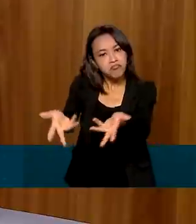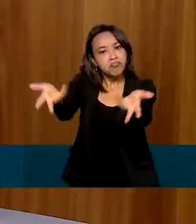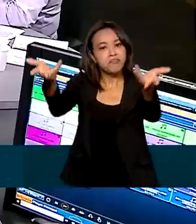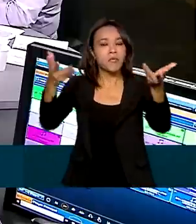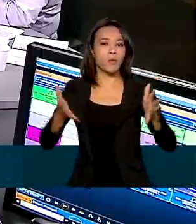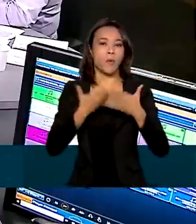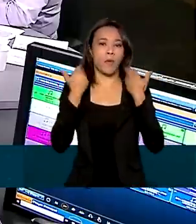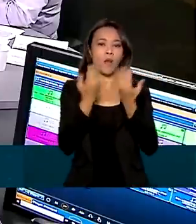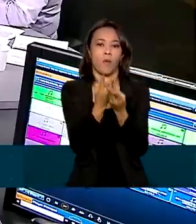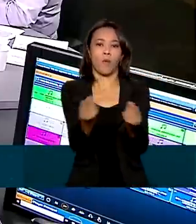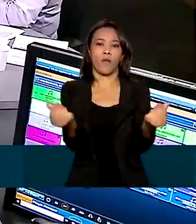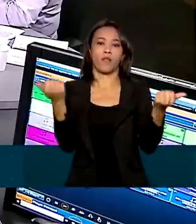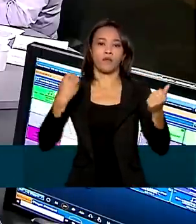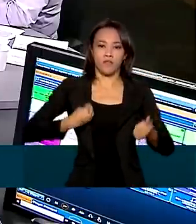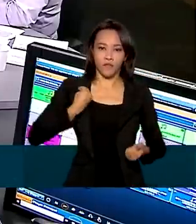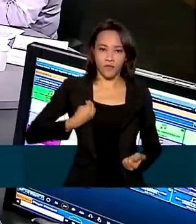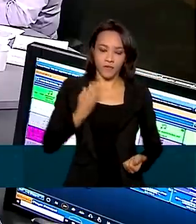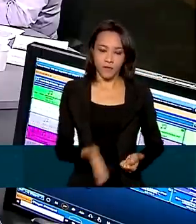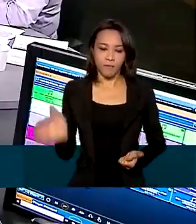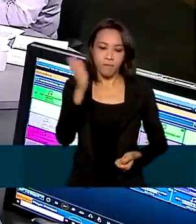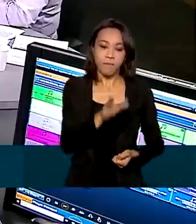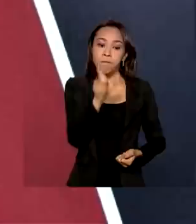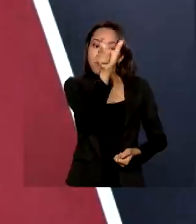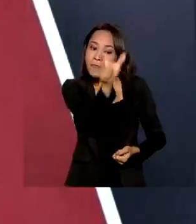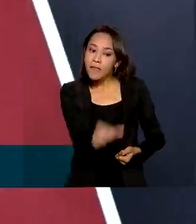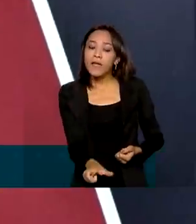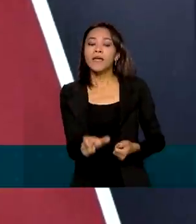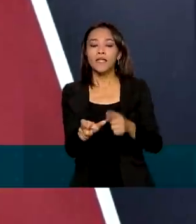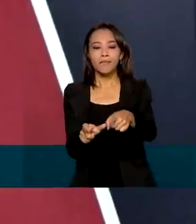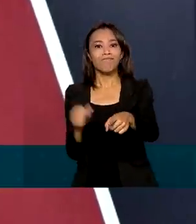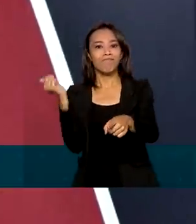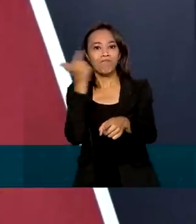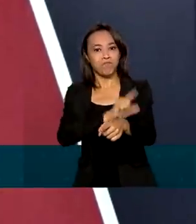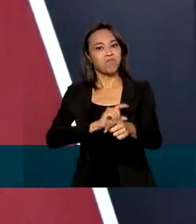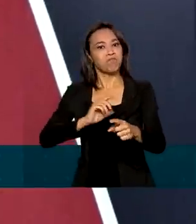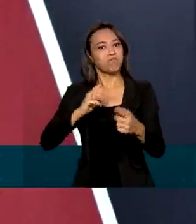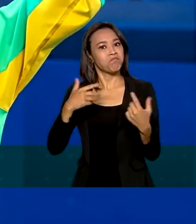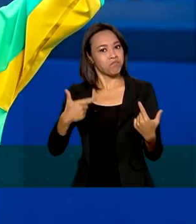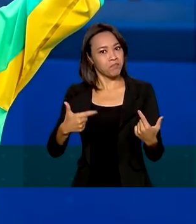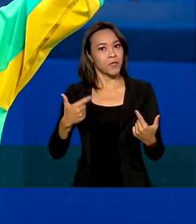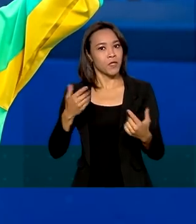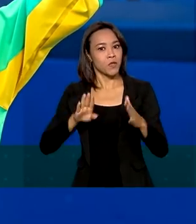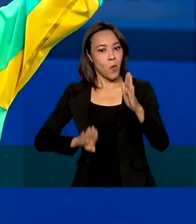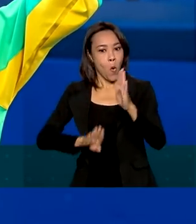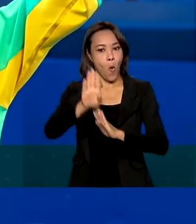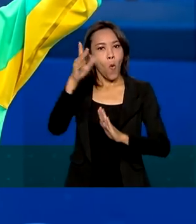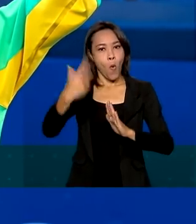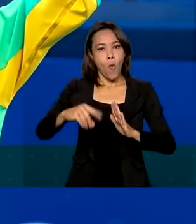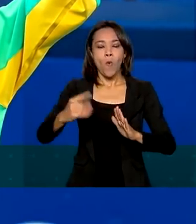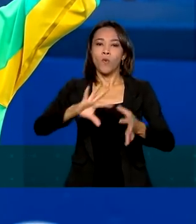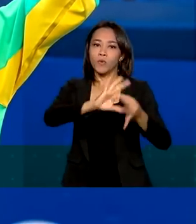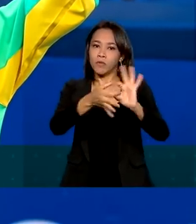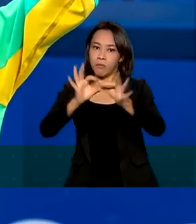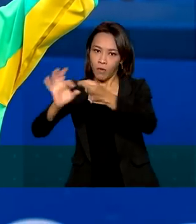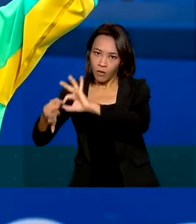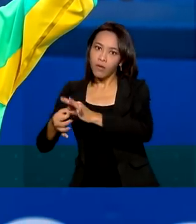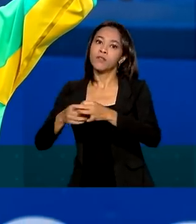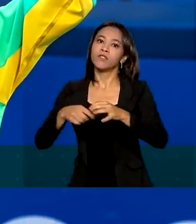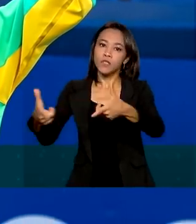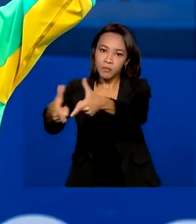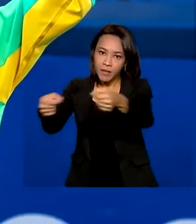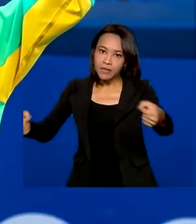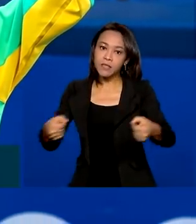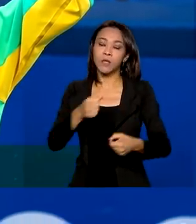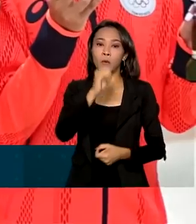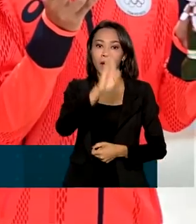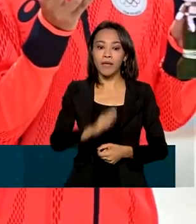qualidade de vida. João Roma comemorou o desempenho alcançado pelo Brasil nos Jogos Olímpicos de Tóquio. O país ficou